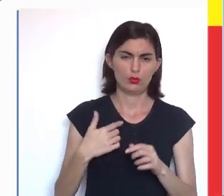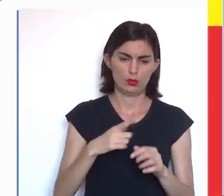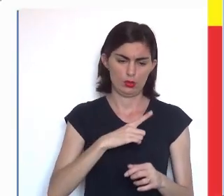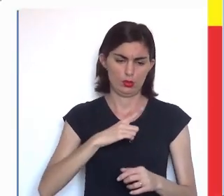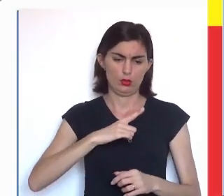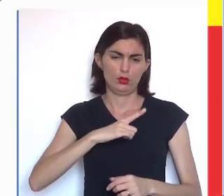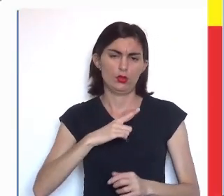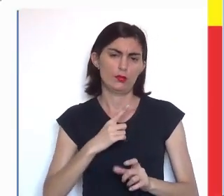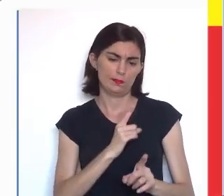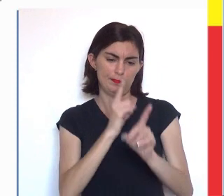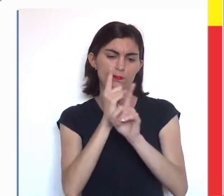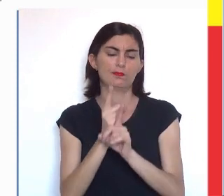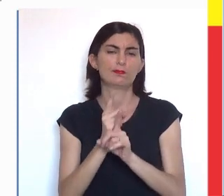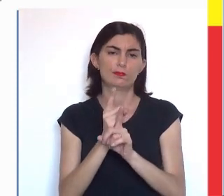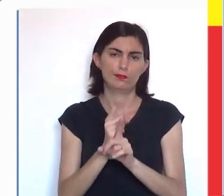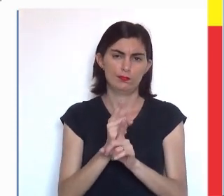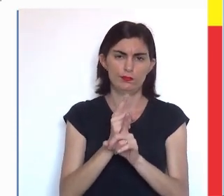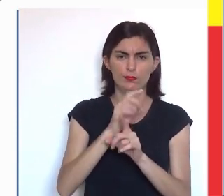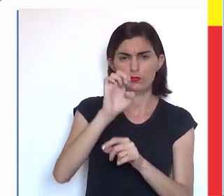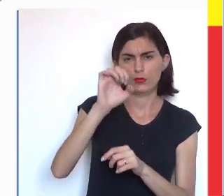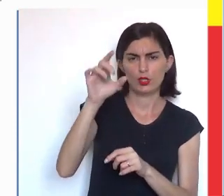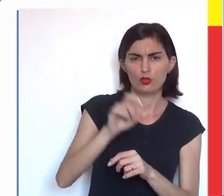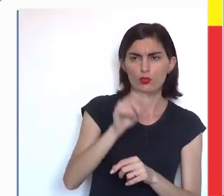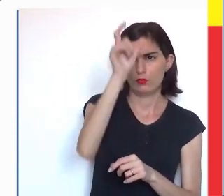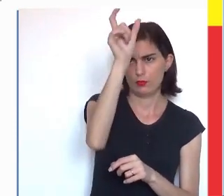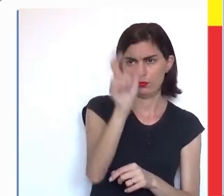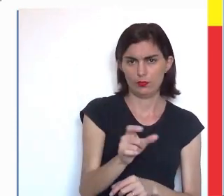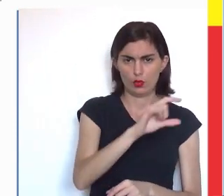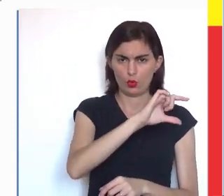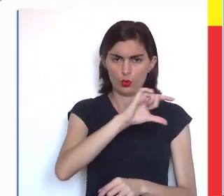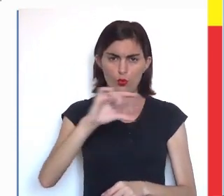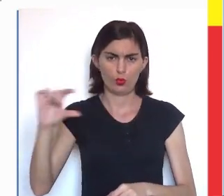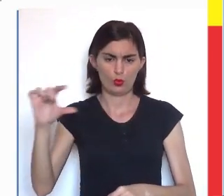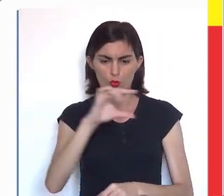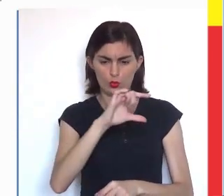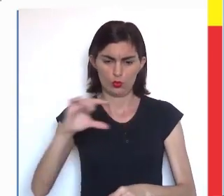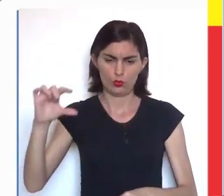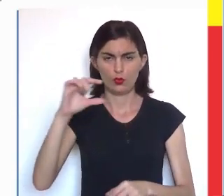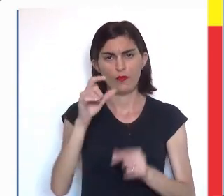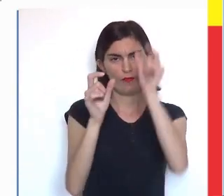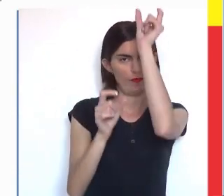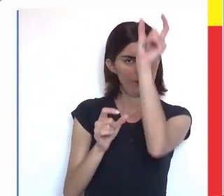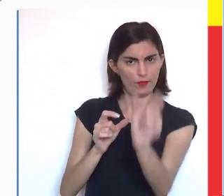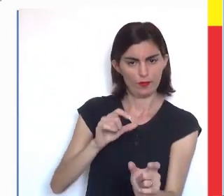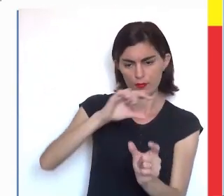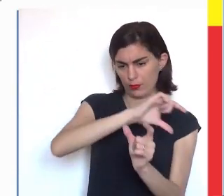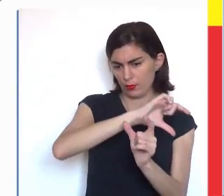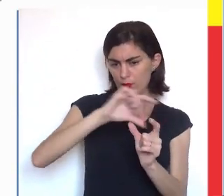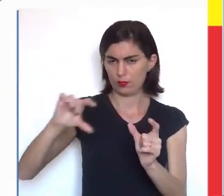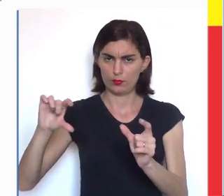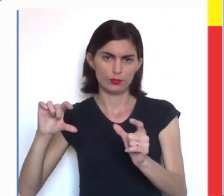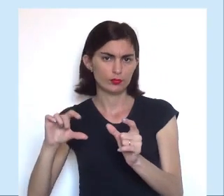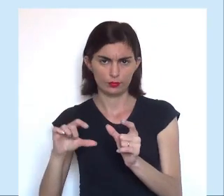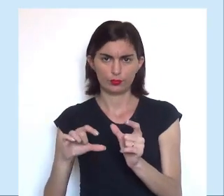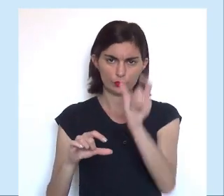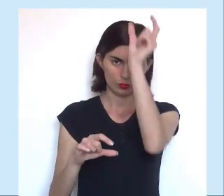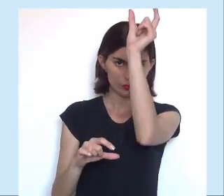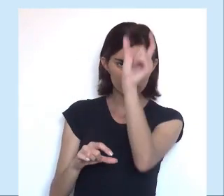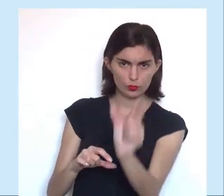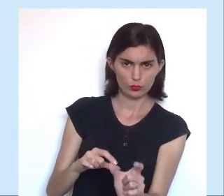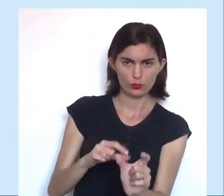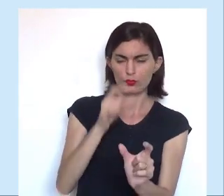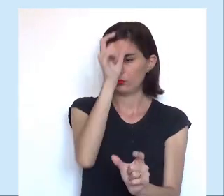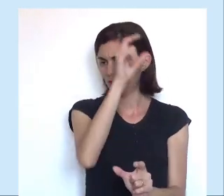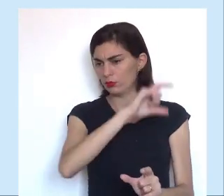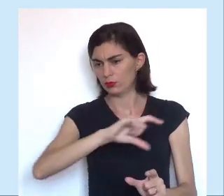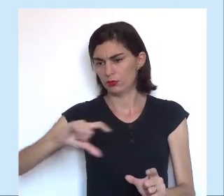nós iremos encontrar eixos horizontais, horizontais e verticais. Então, nós iremos ter um